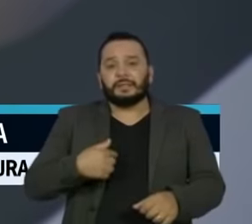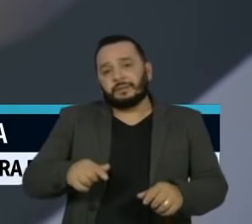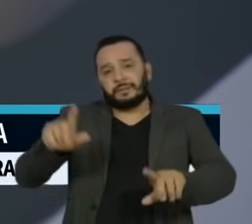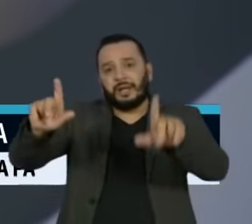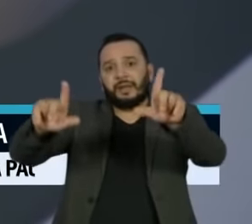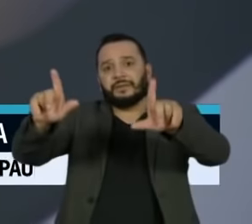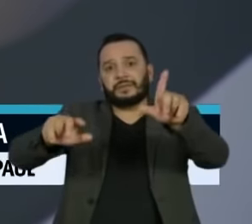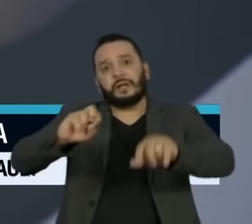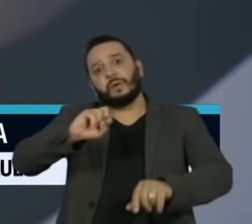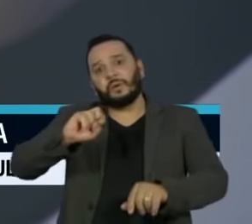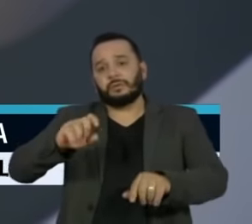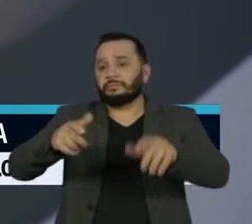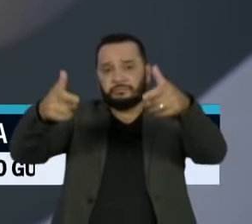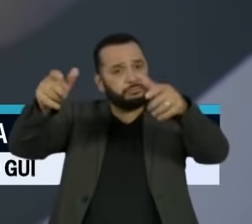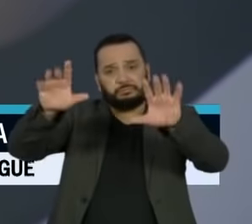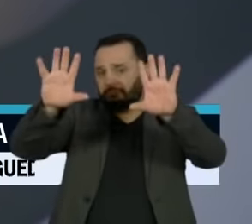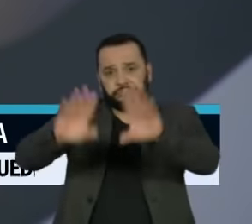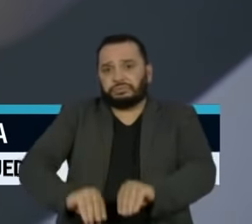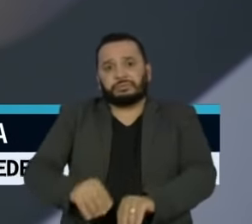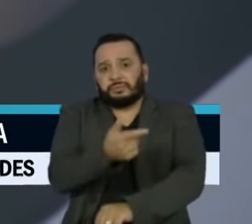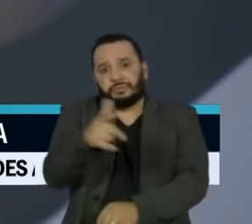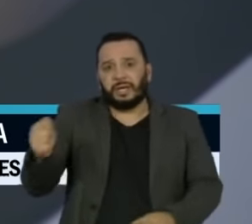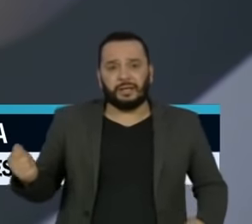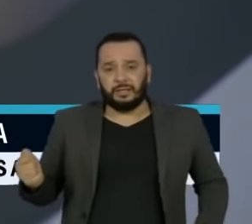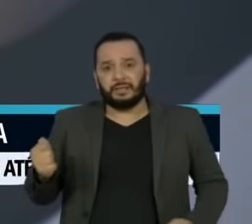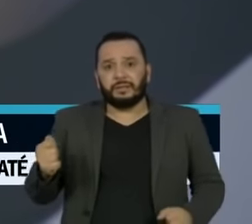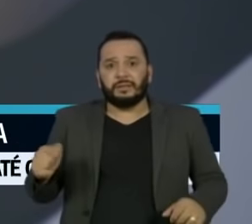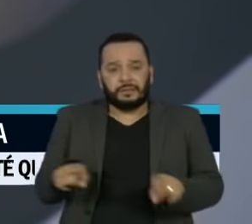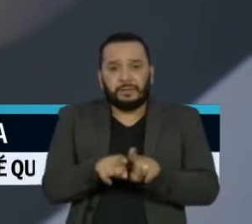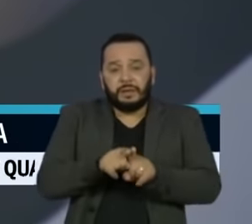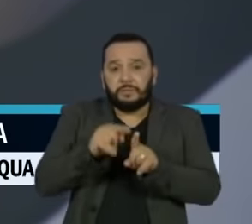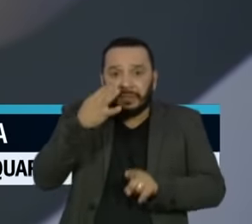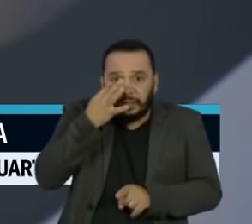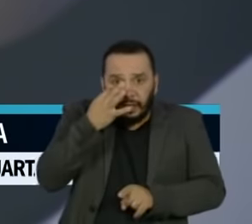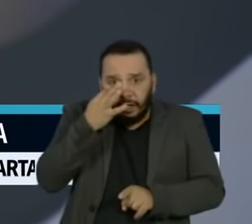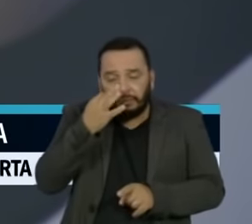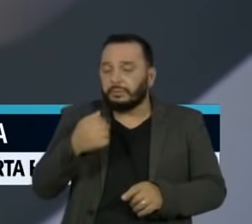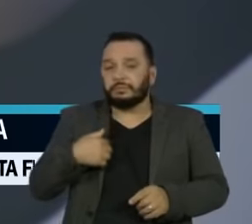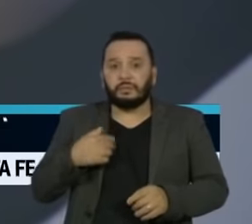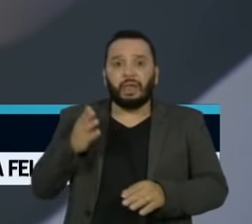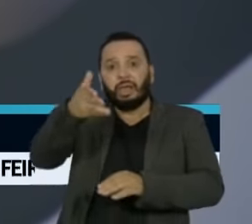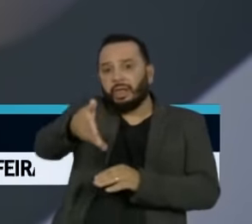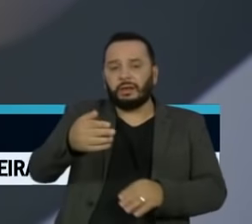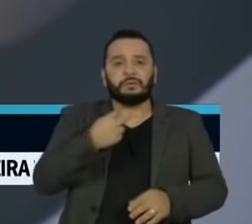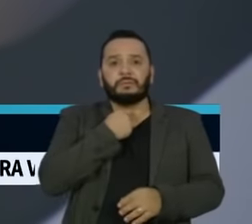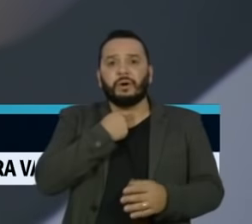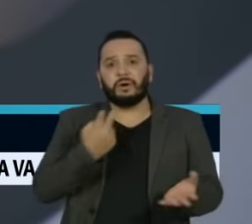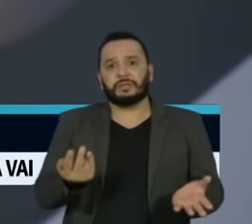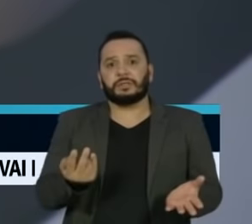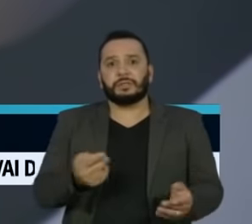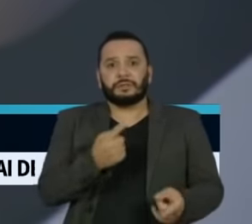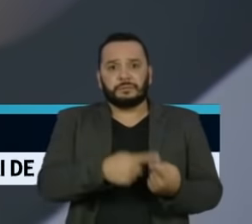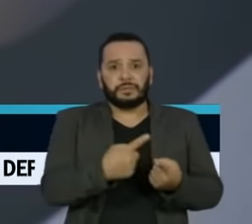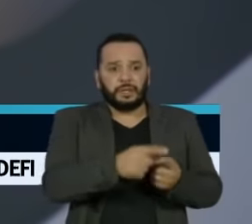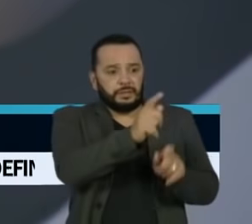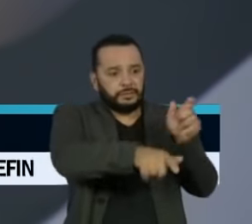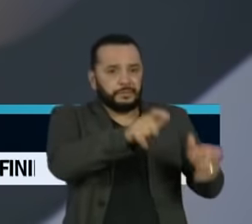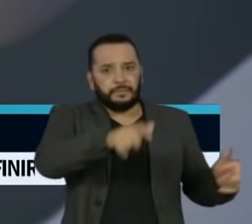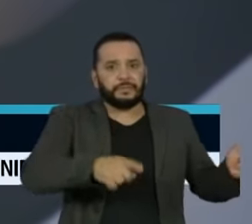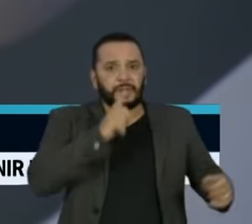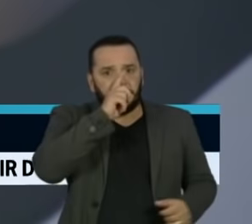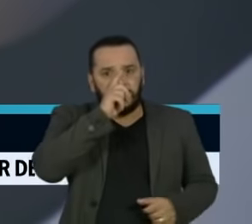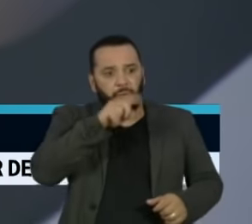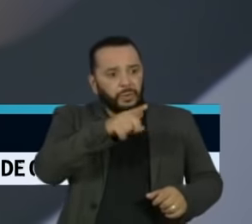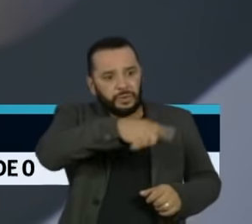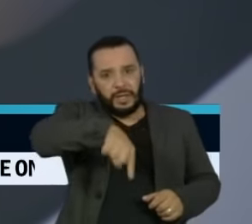presencialmente. A gente está colocando a vida desses jovens atletas em risco, a carreira desses jovens atletas em risco